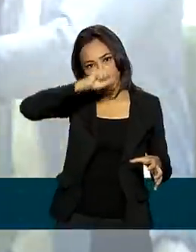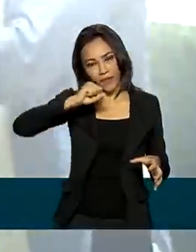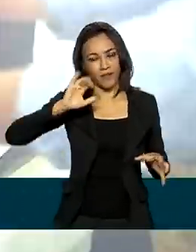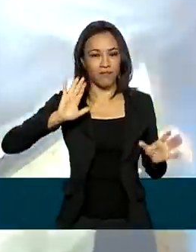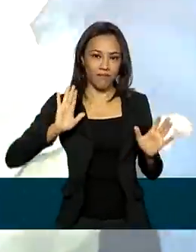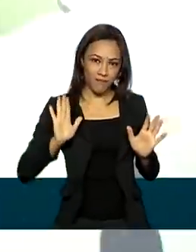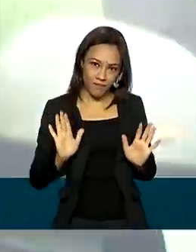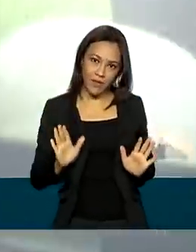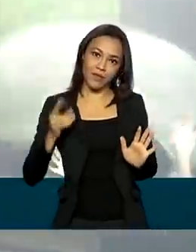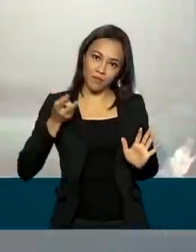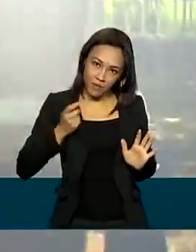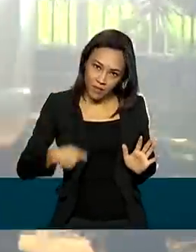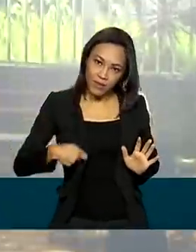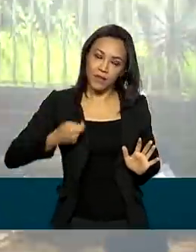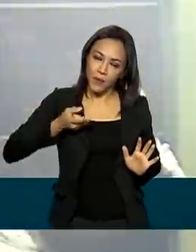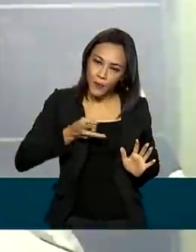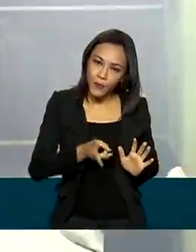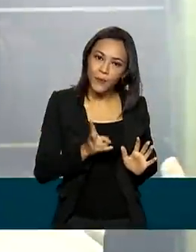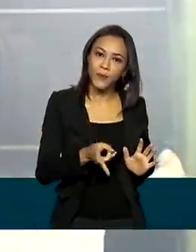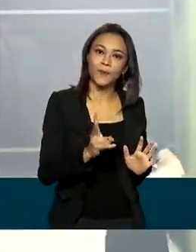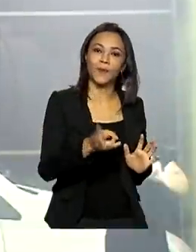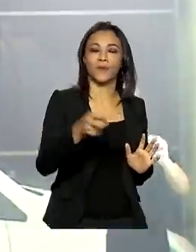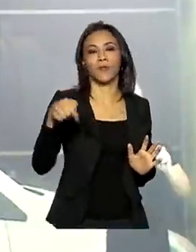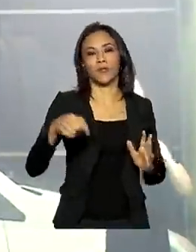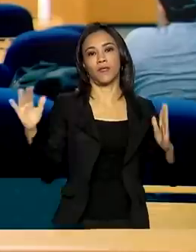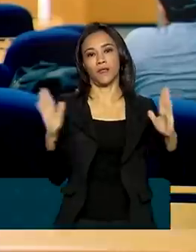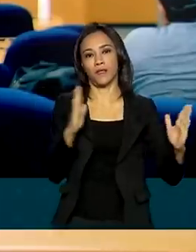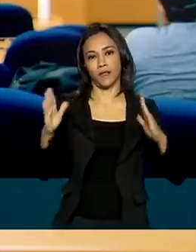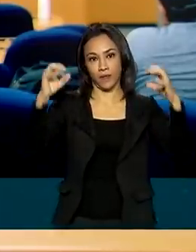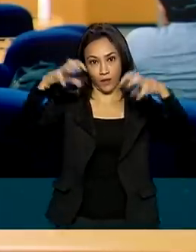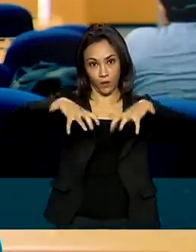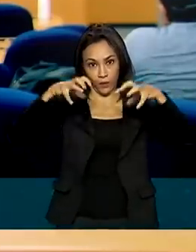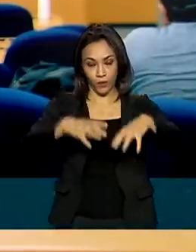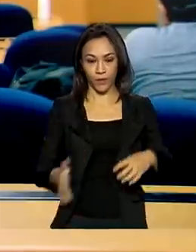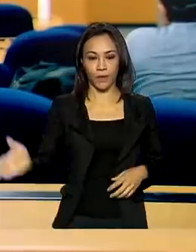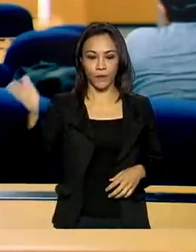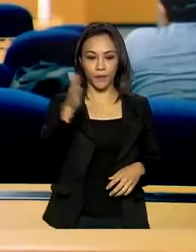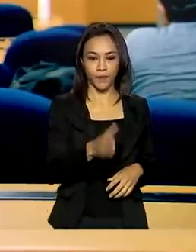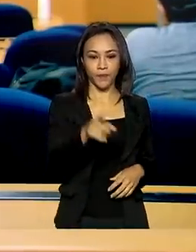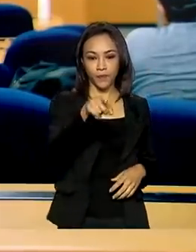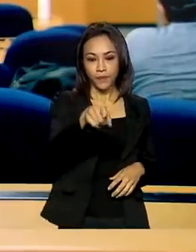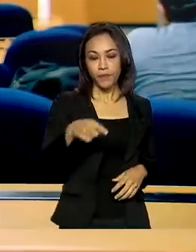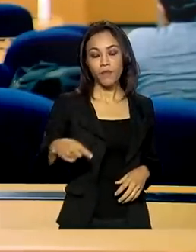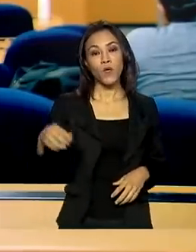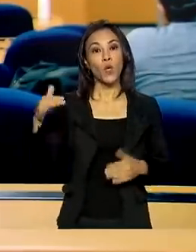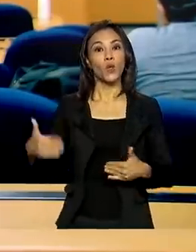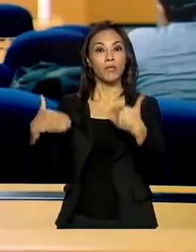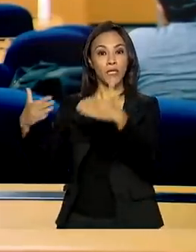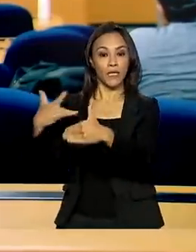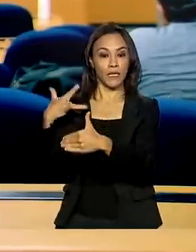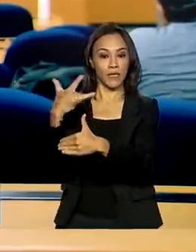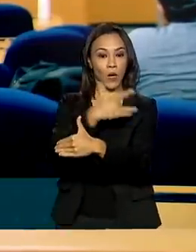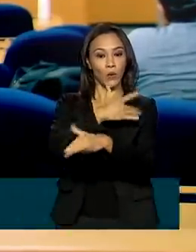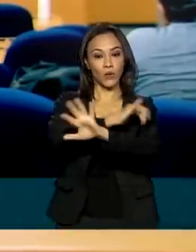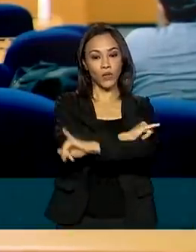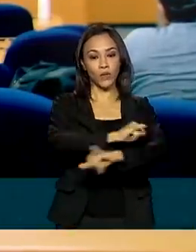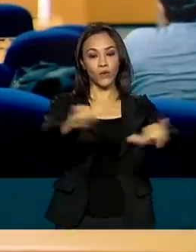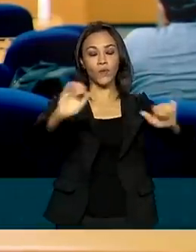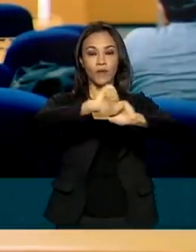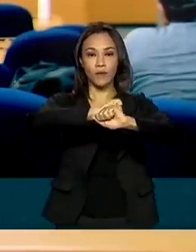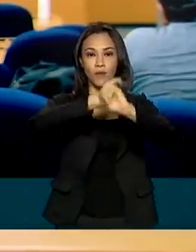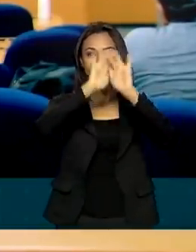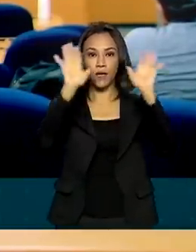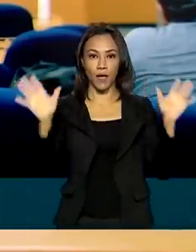mas que devem ser reforçadas nesse período chuvoso. A mensagem do Ministério da Saúde é clara. O Aedes